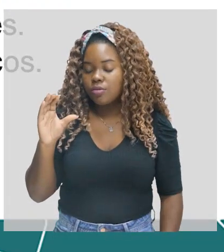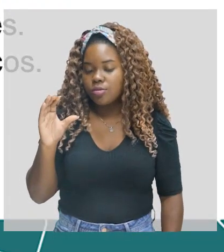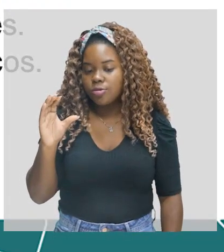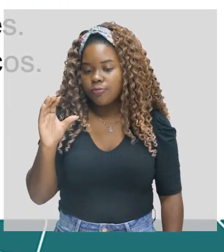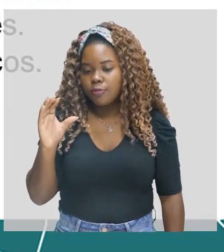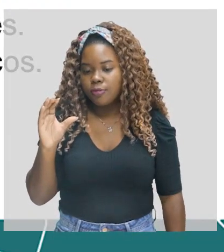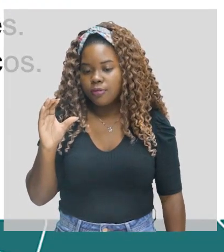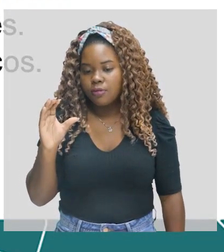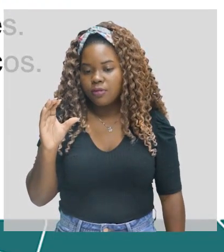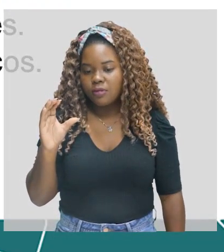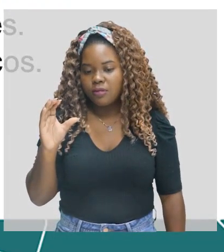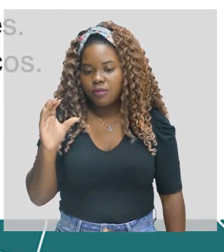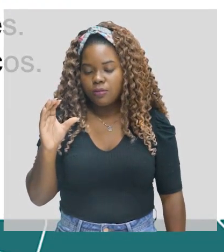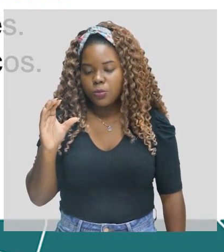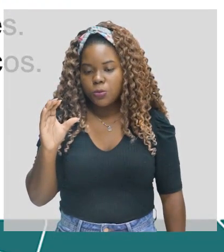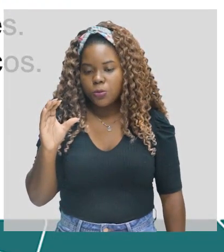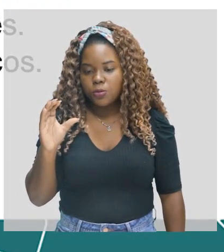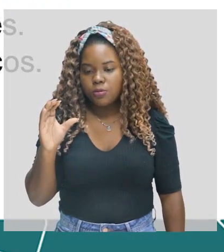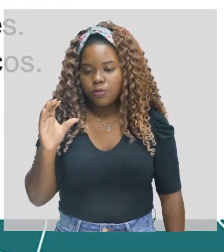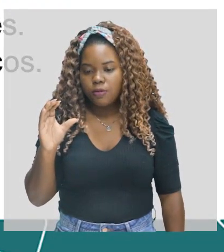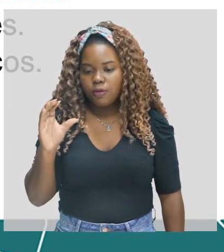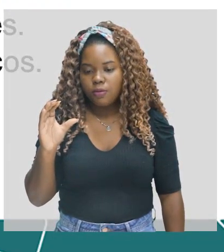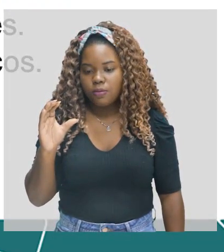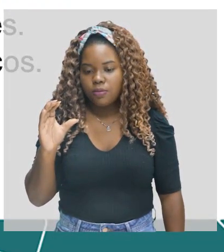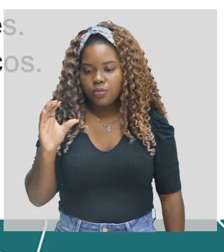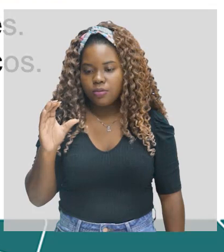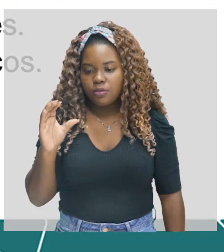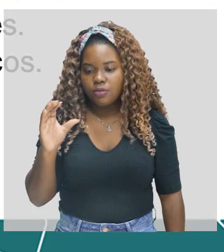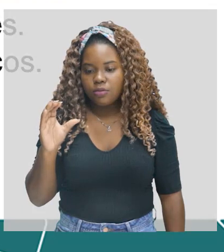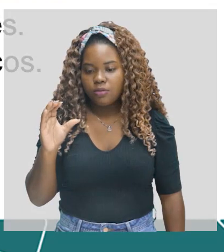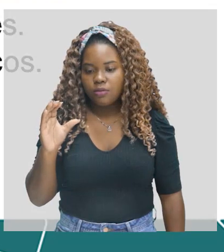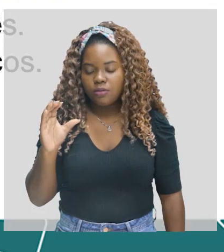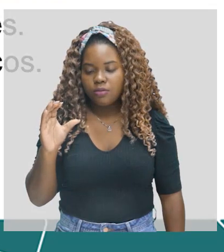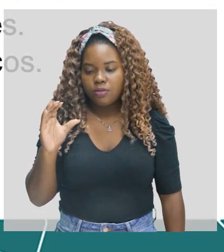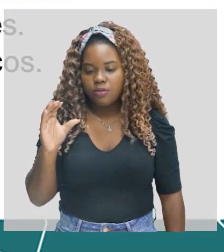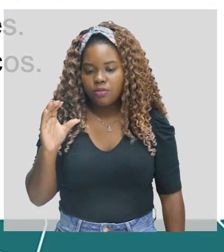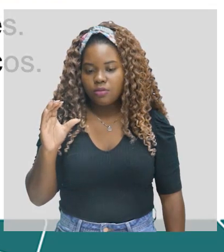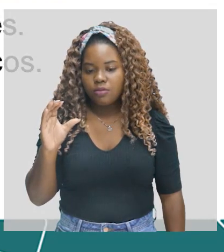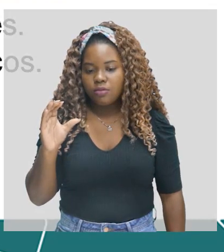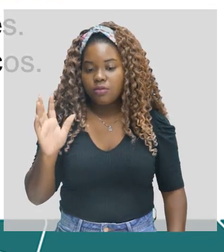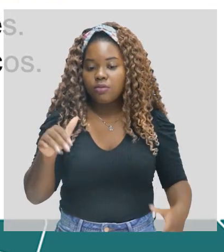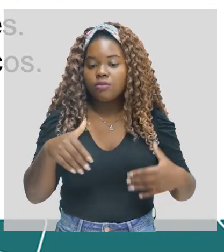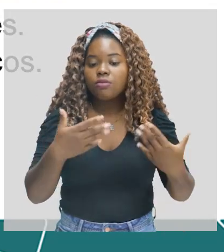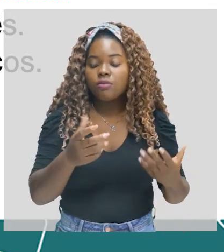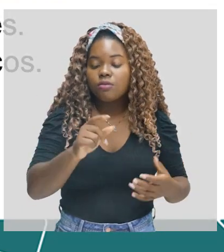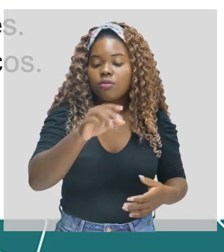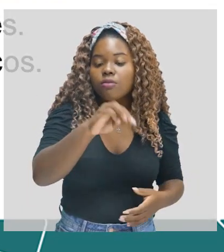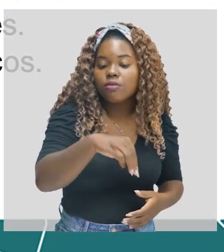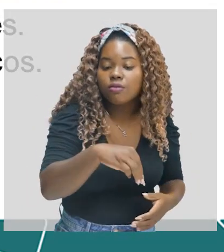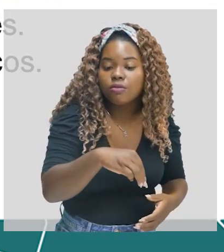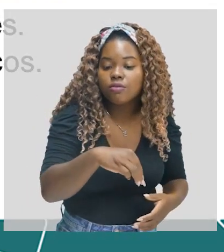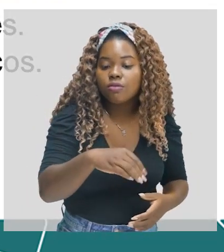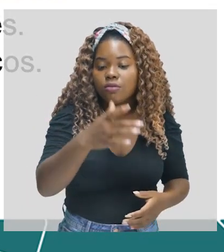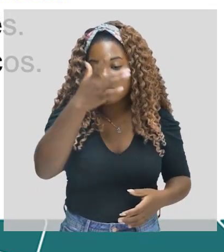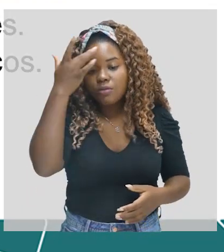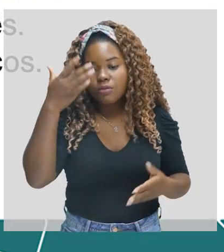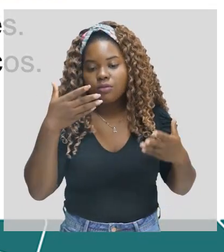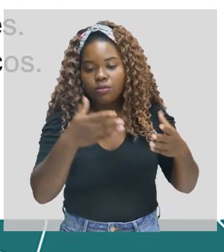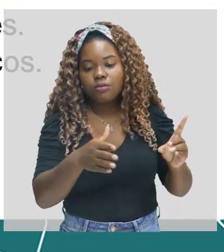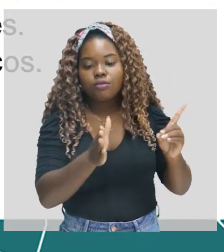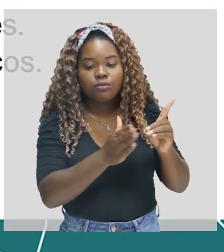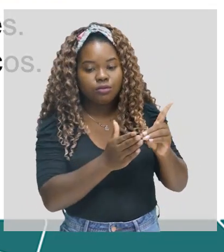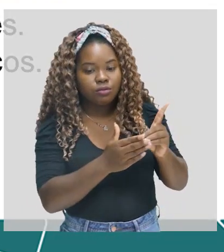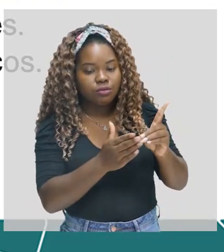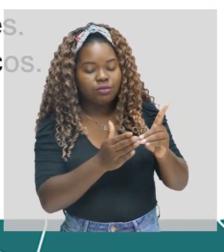C. Dá forma ao herói. Quem é esse herói? O índio. Está